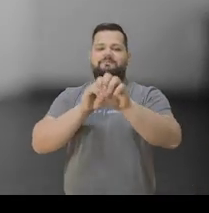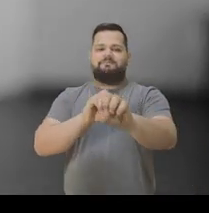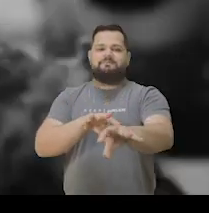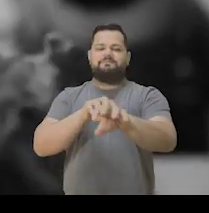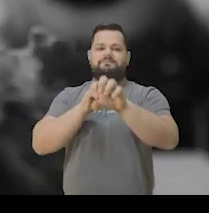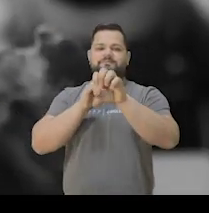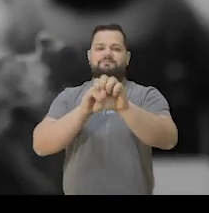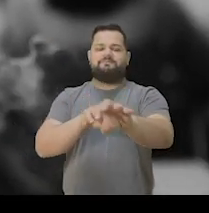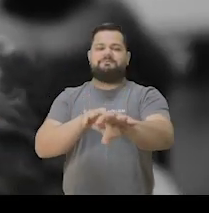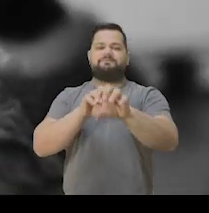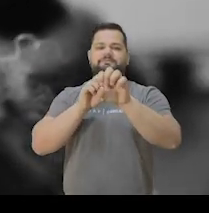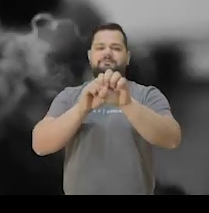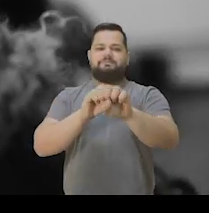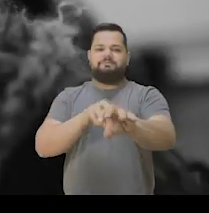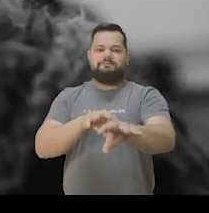Ensinar.